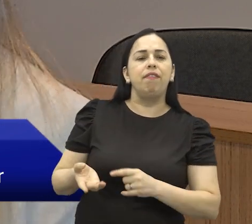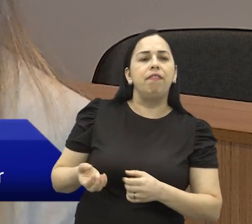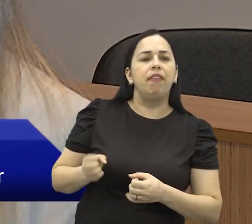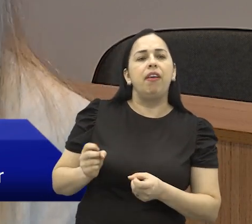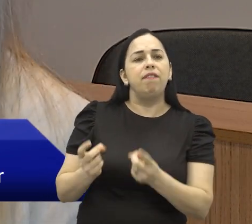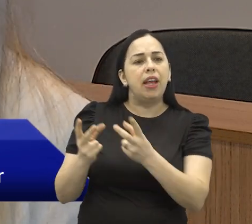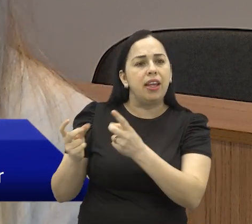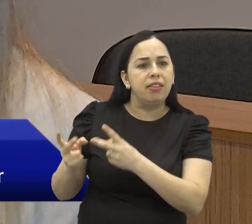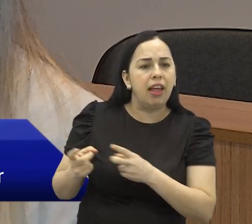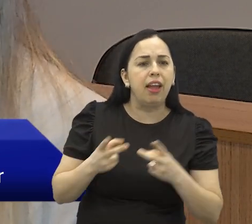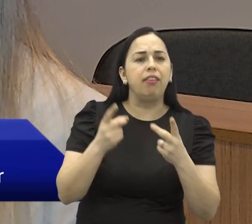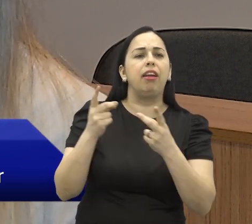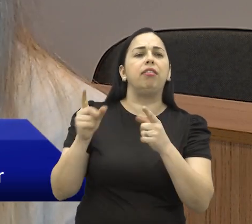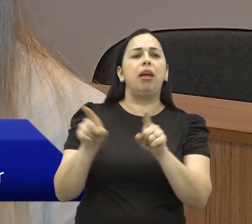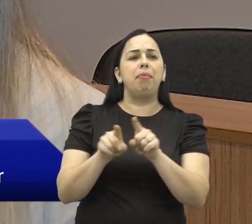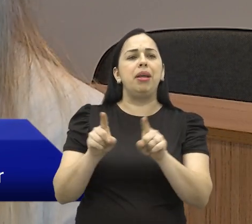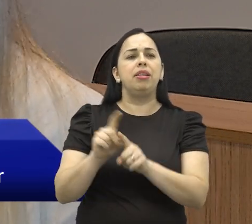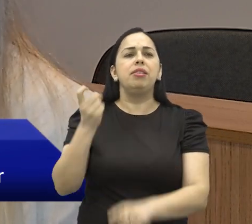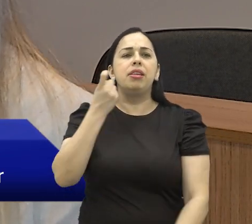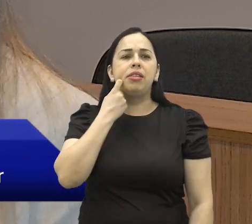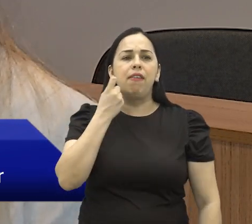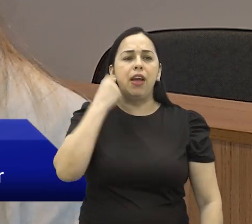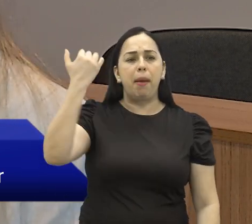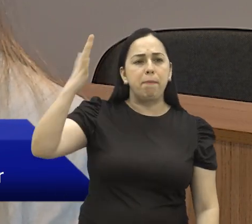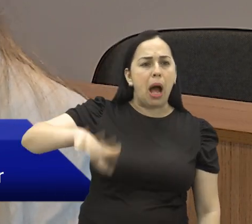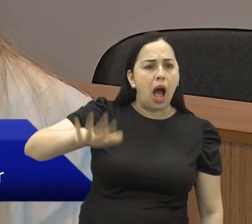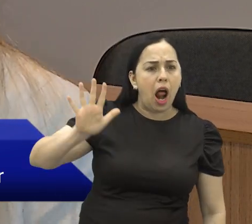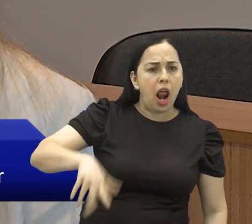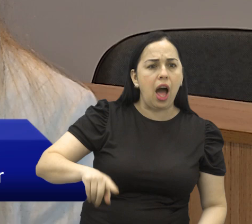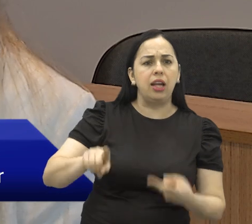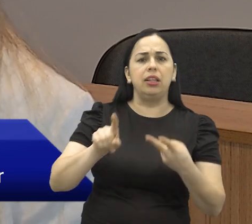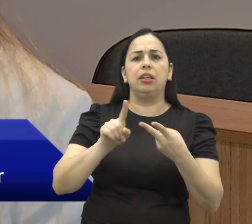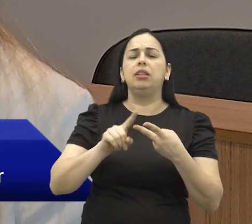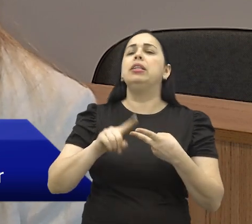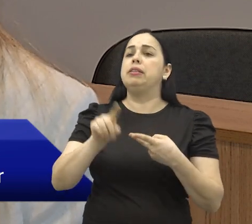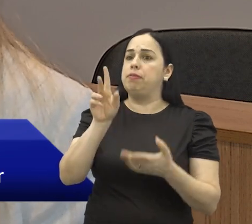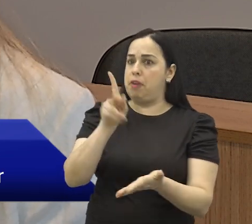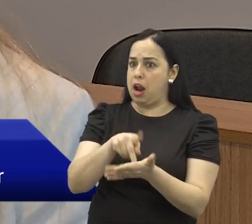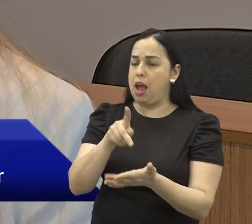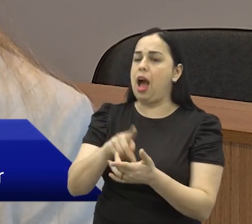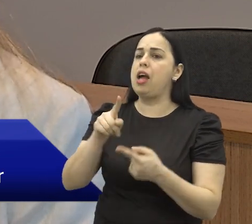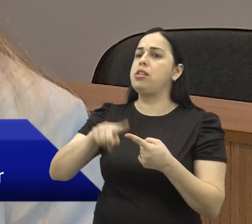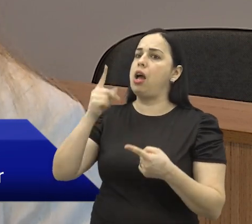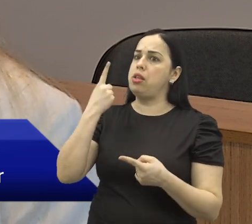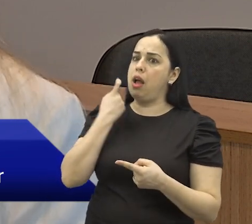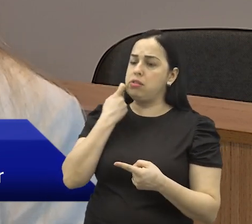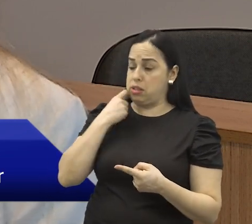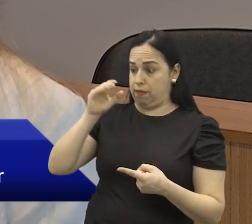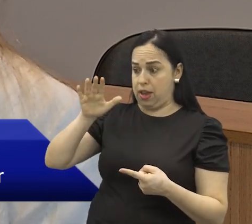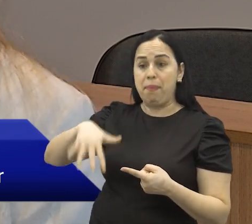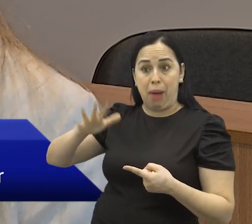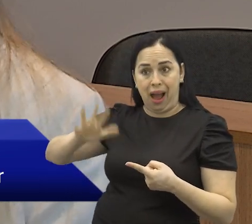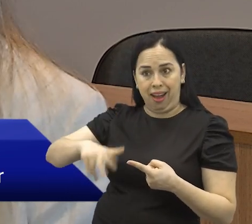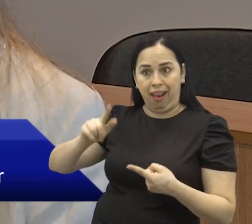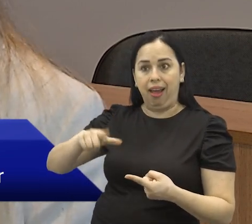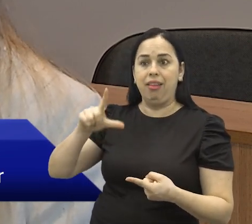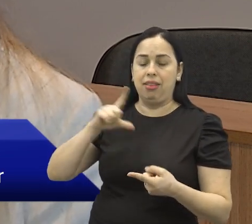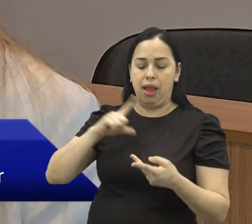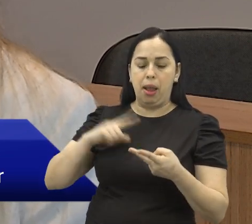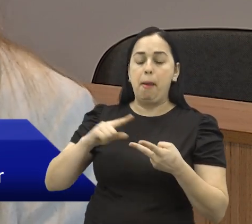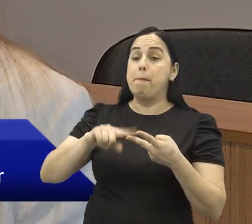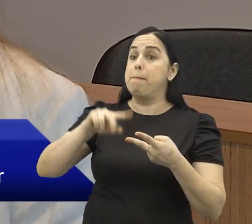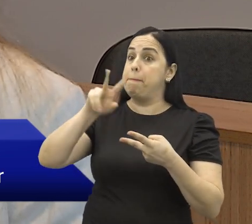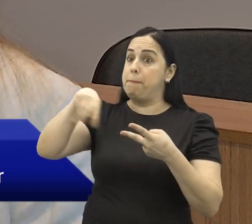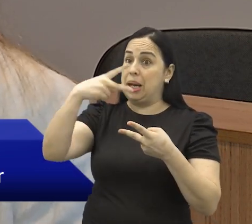das promoções que aparecem de Black Friday agora também. Aham, Black Friday a todo vapor, né? Os presentes de